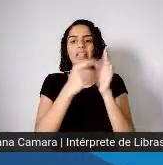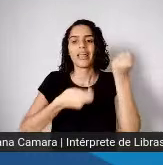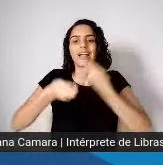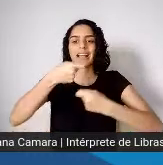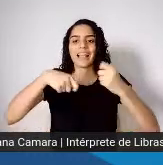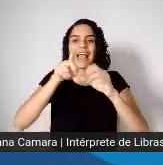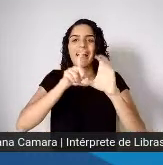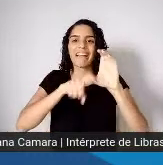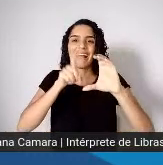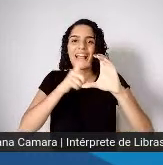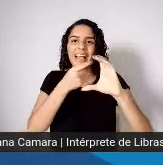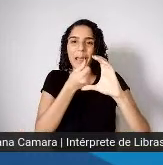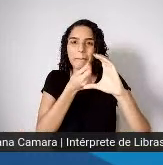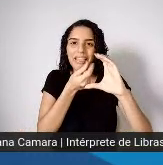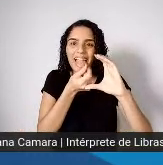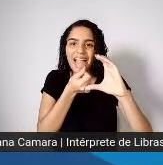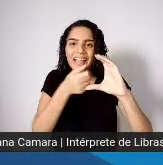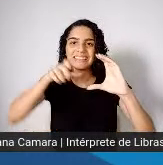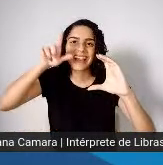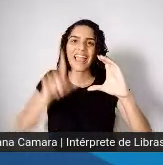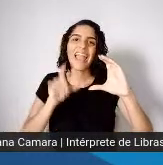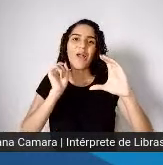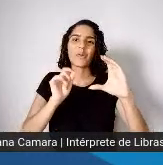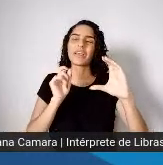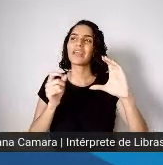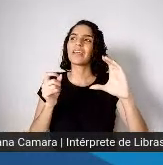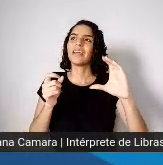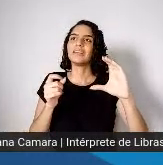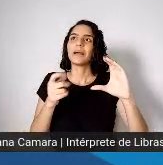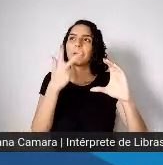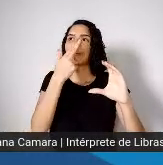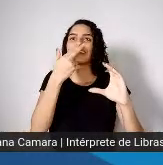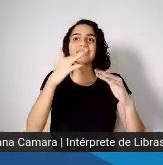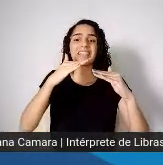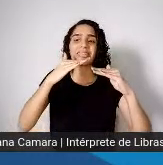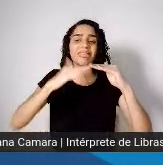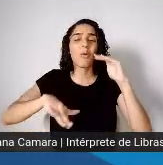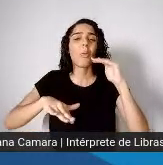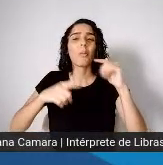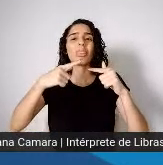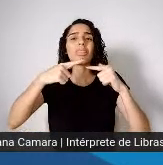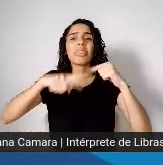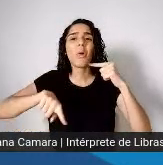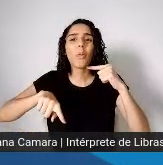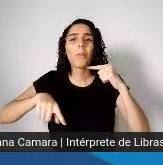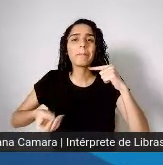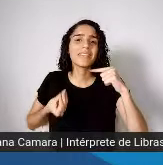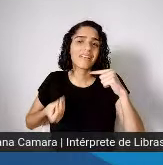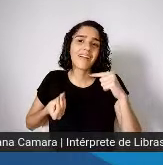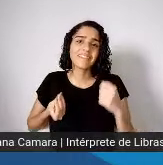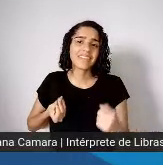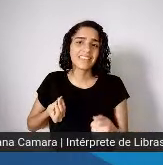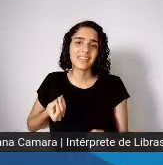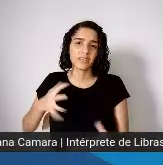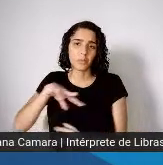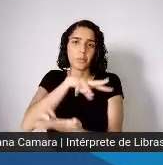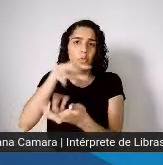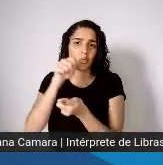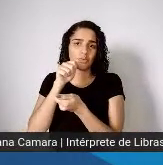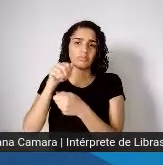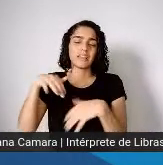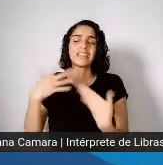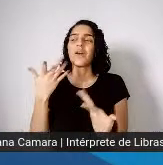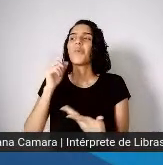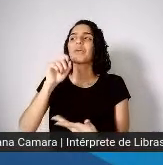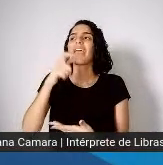desigualdade social, é insustentável com a vida, com a vida no planeta. Então, na verdade, não é uma questão de se teremos